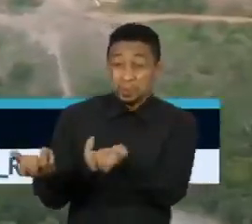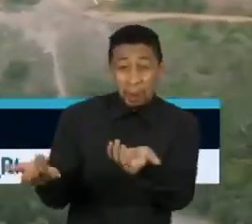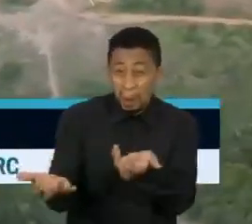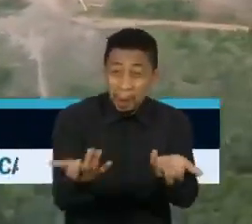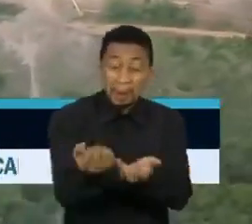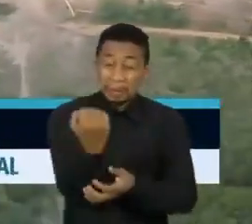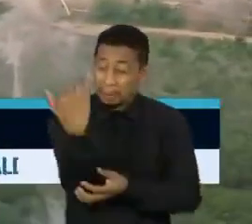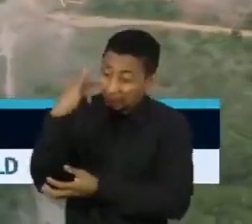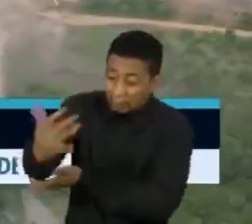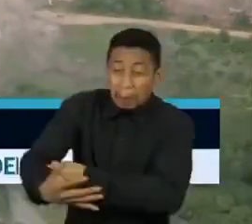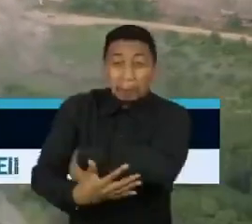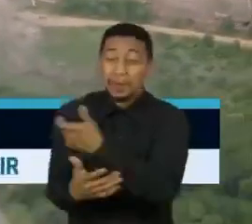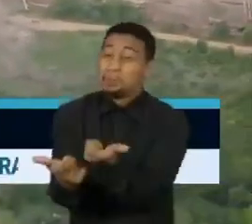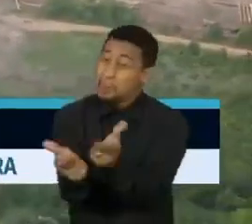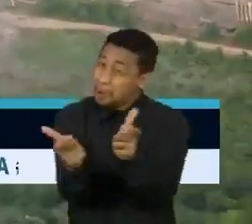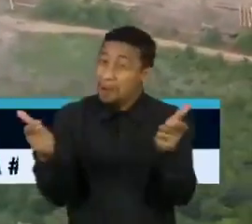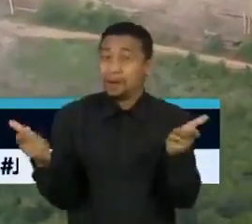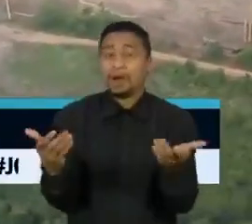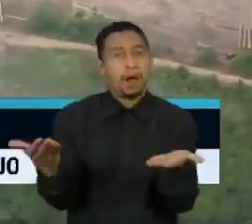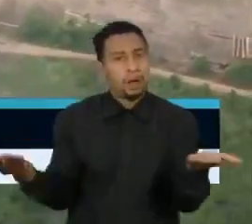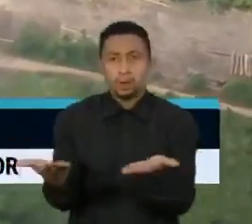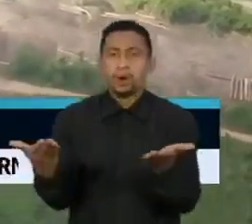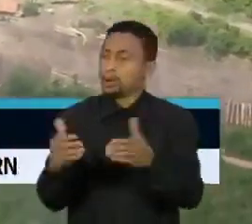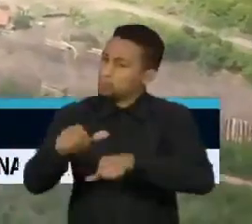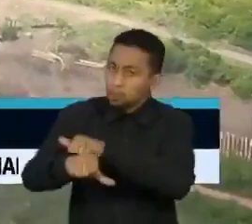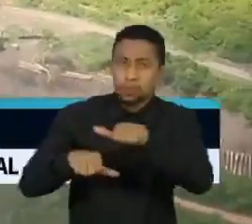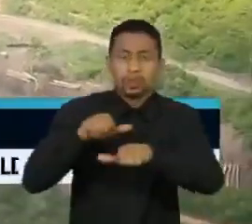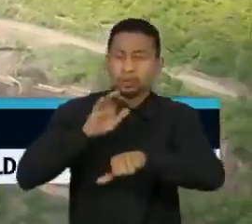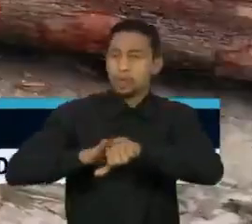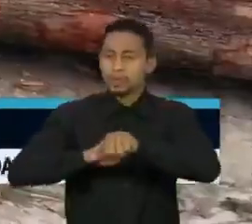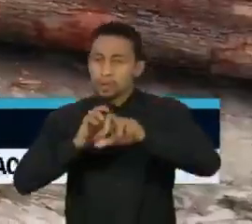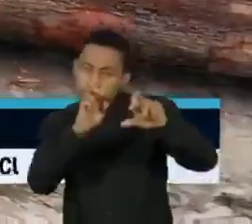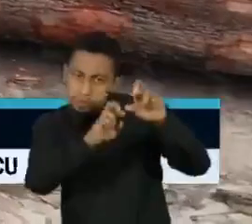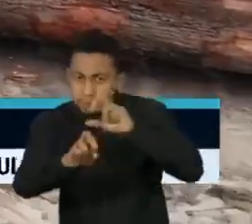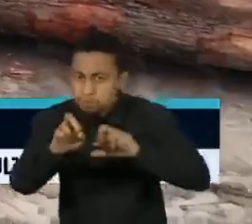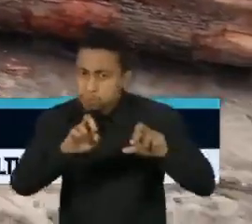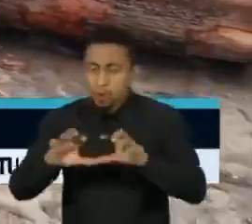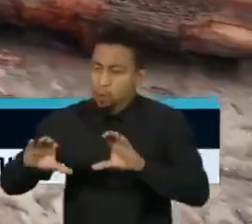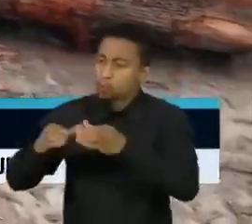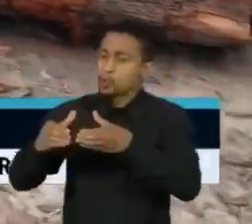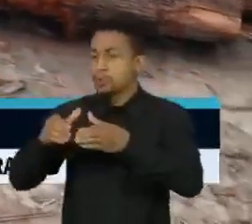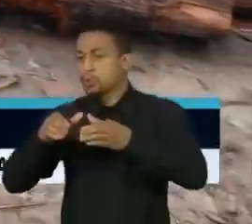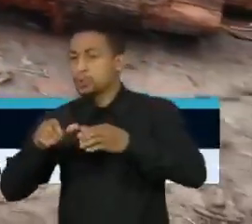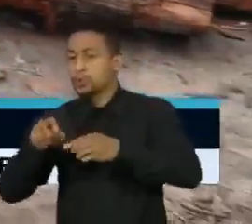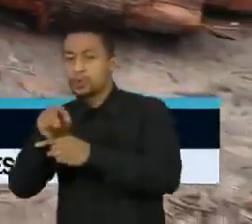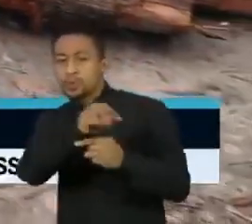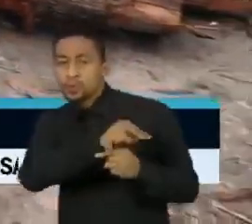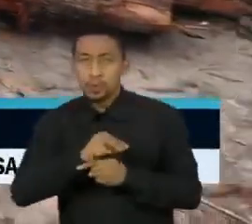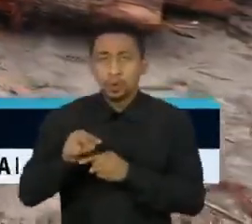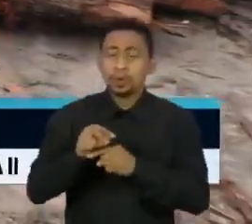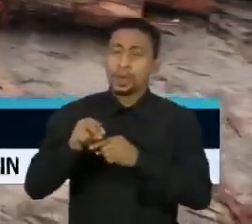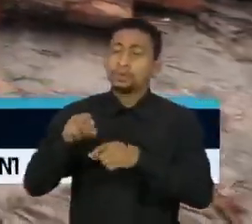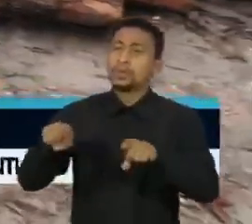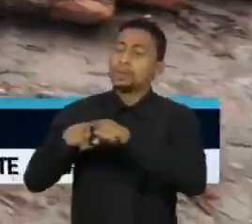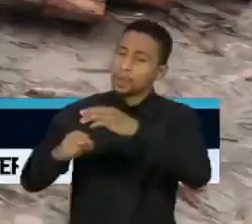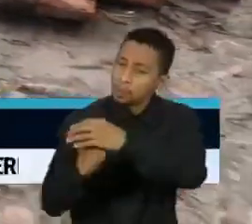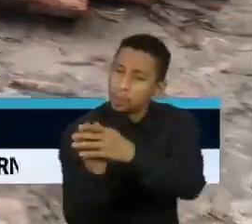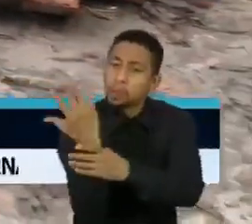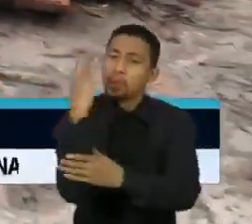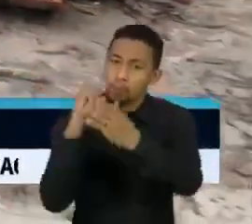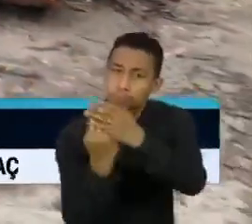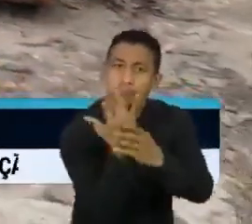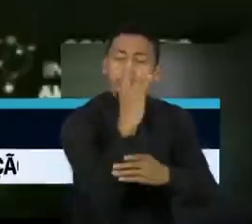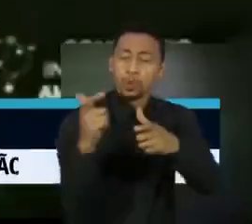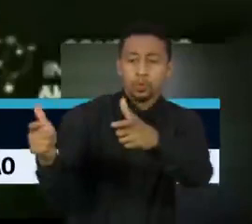Vão ser desenvolvidas ações de fiscalização e o monitoramento, regeneração e recomposição florestal em áreas